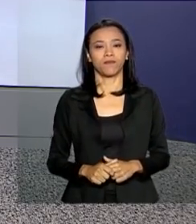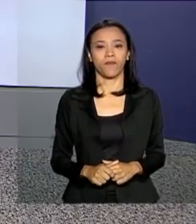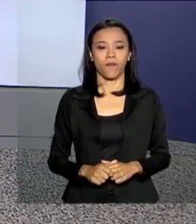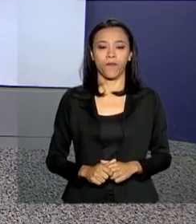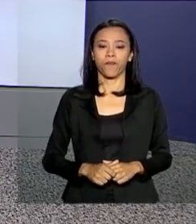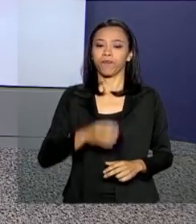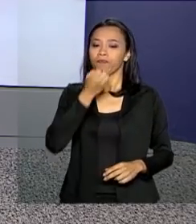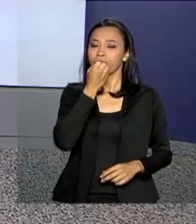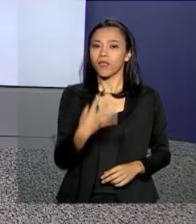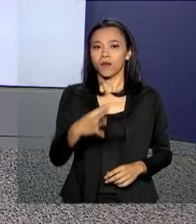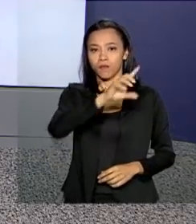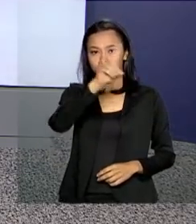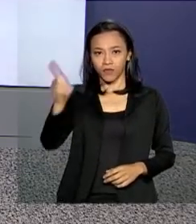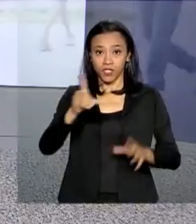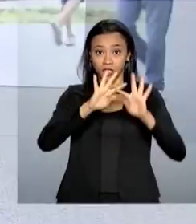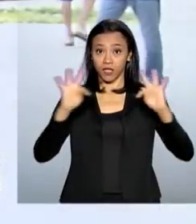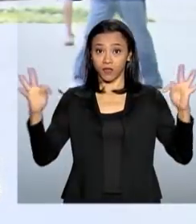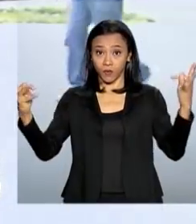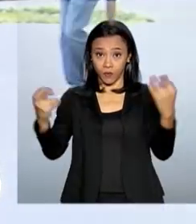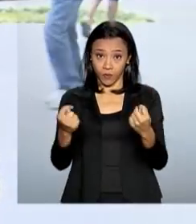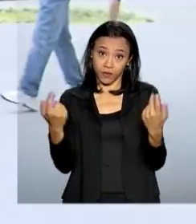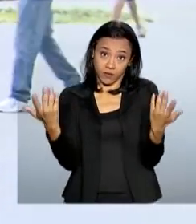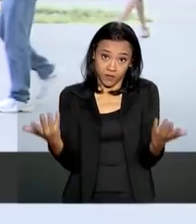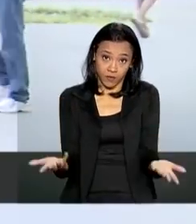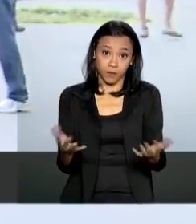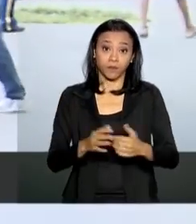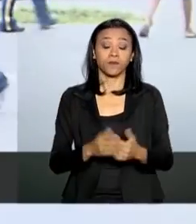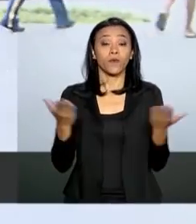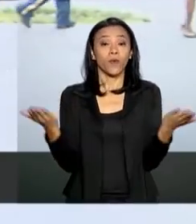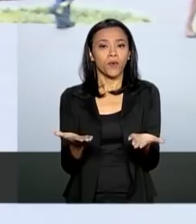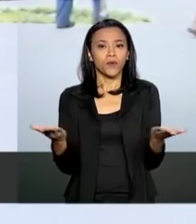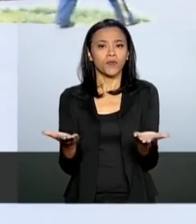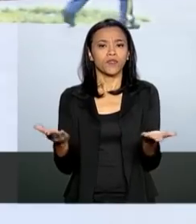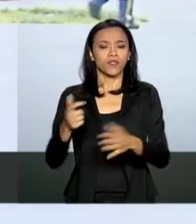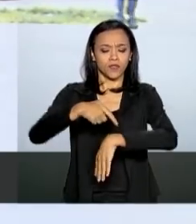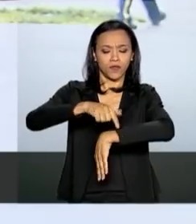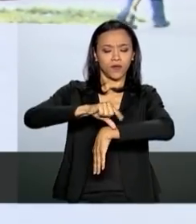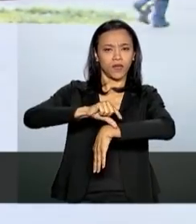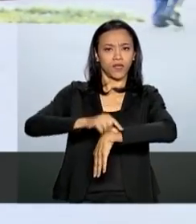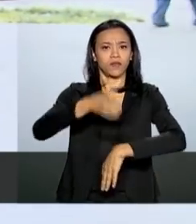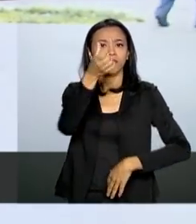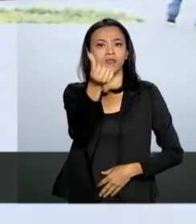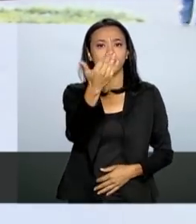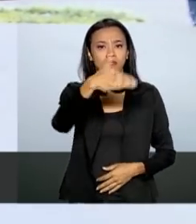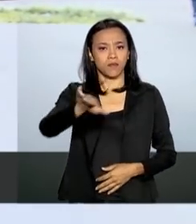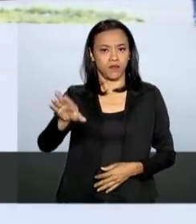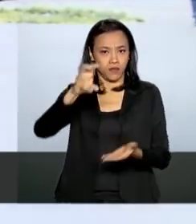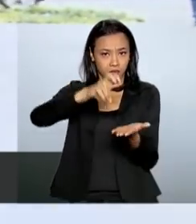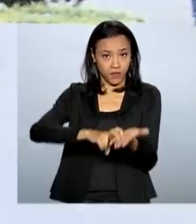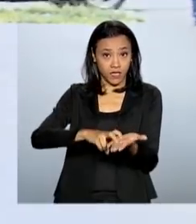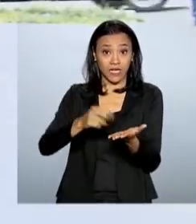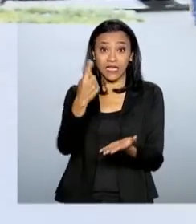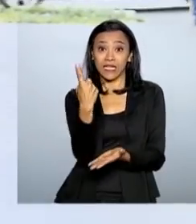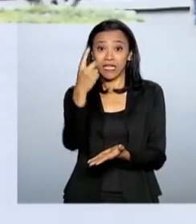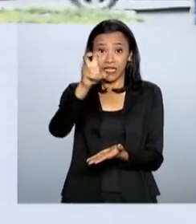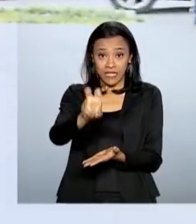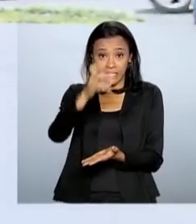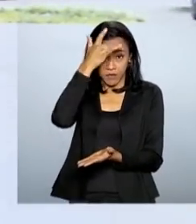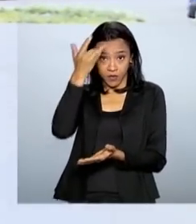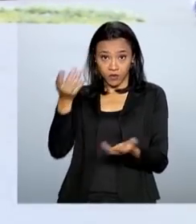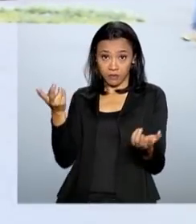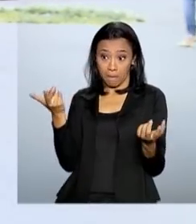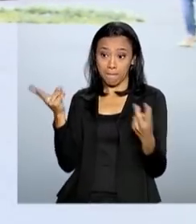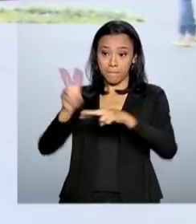Bom dia, Renata, bom dia a todos. Bem, hoje por volta das seis e meia da manhã, 15 presos do Ceará foram